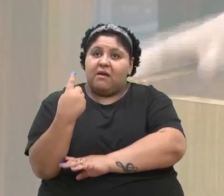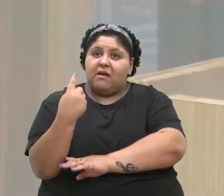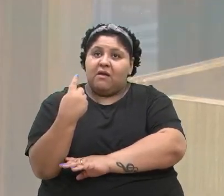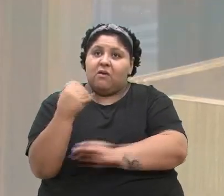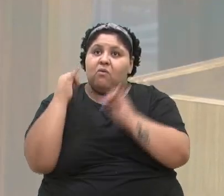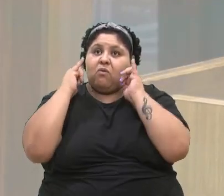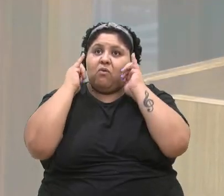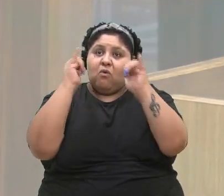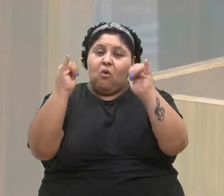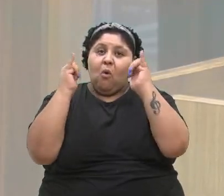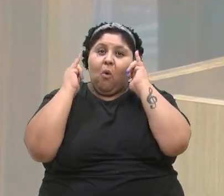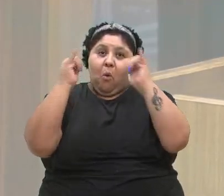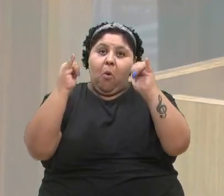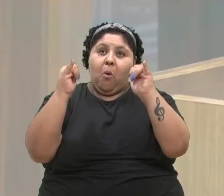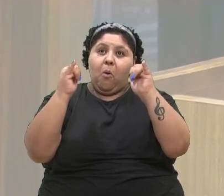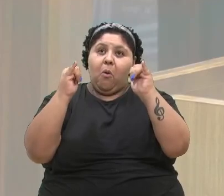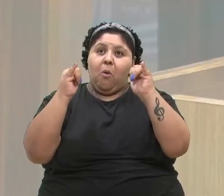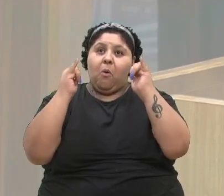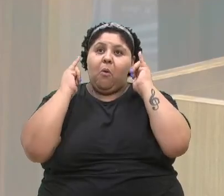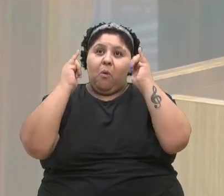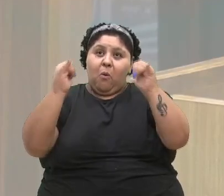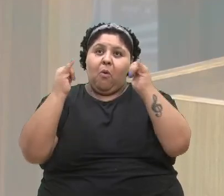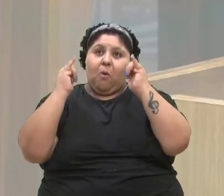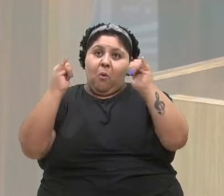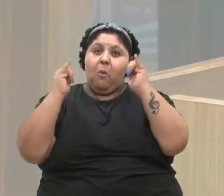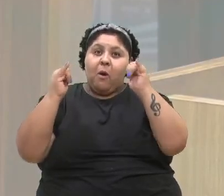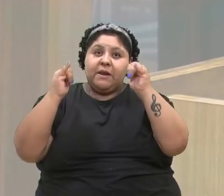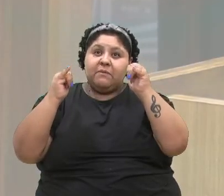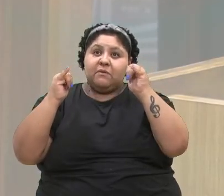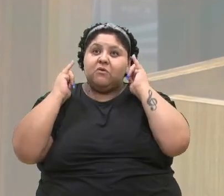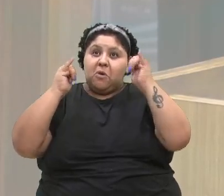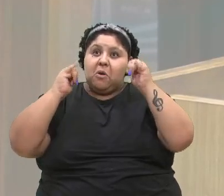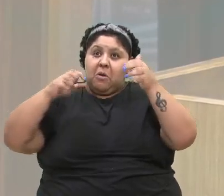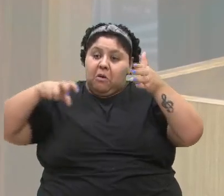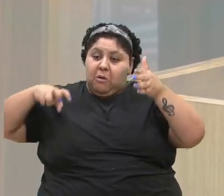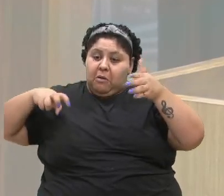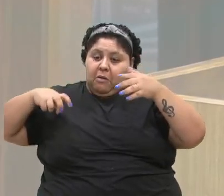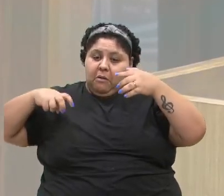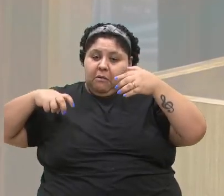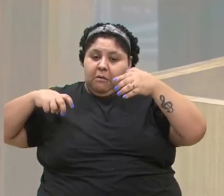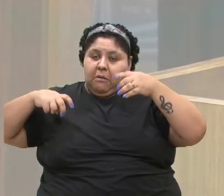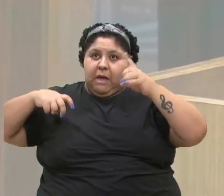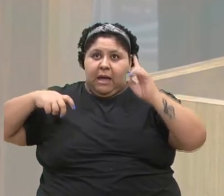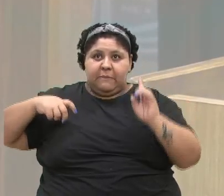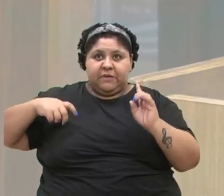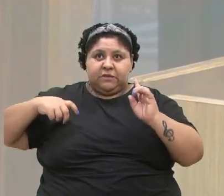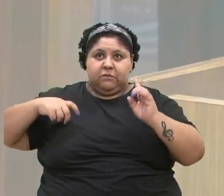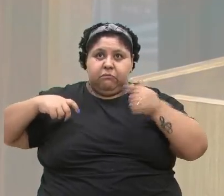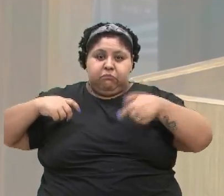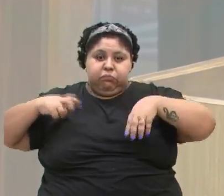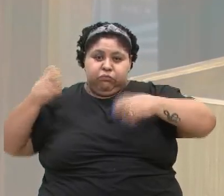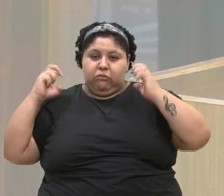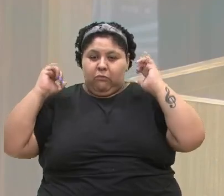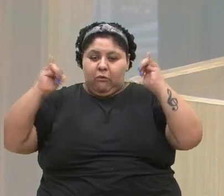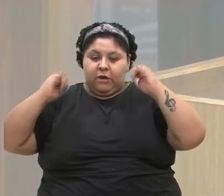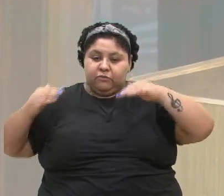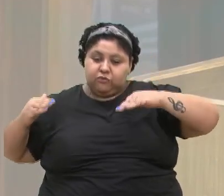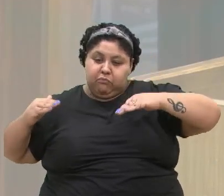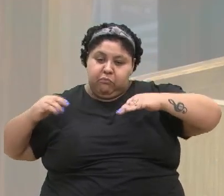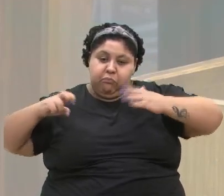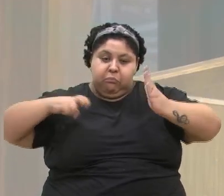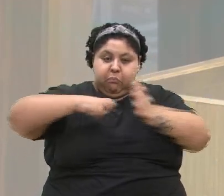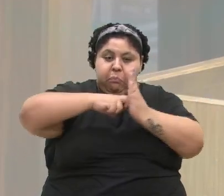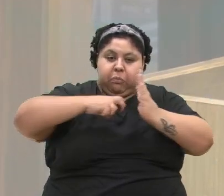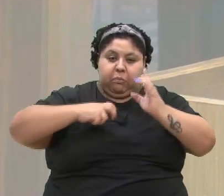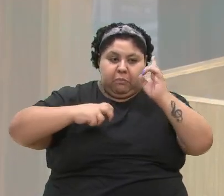da perna dela, o motorista pegou ela no colo e ela veio ao meu encontro. Eu vi essa cena. Isso eu vi quando criança nós não tínhamos a